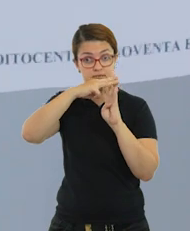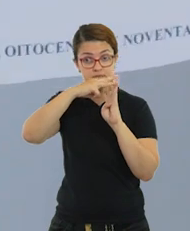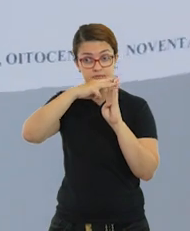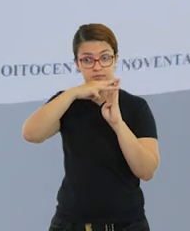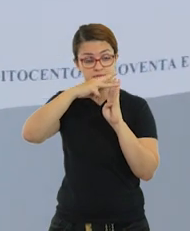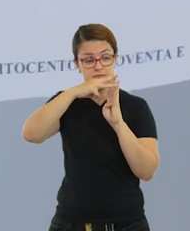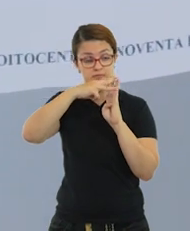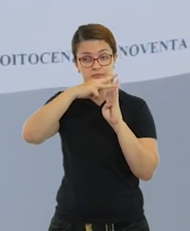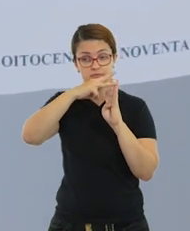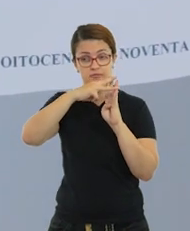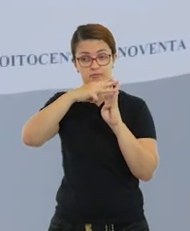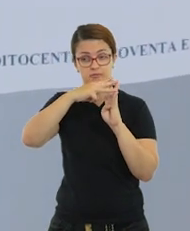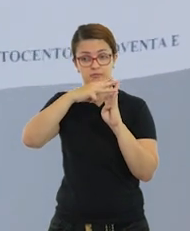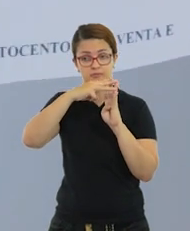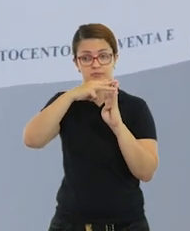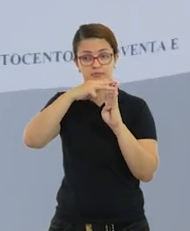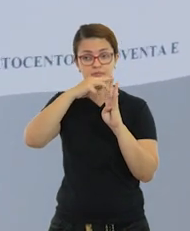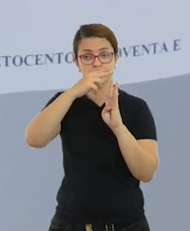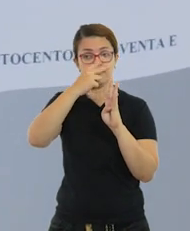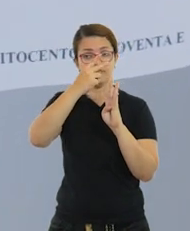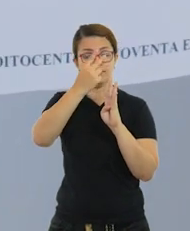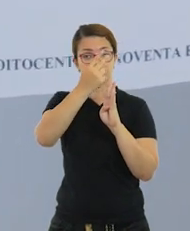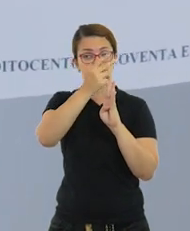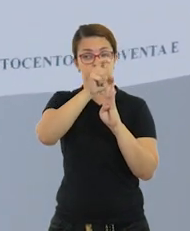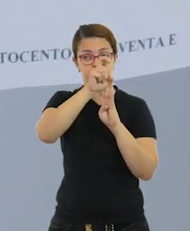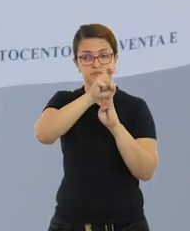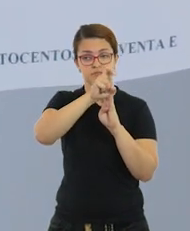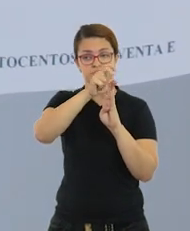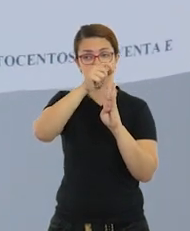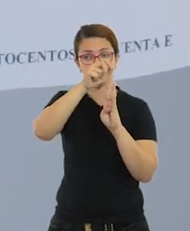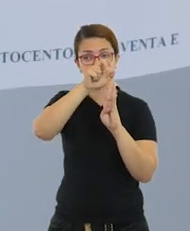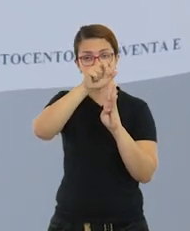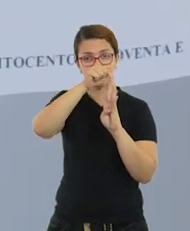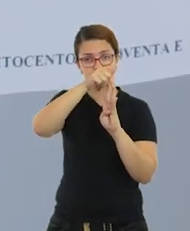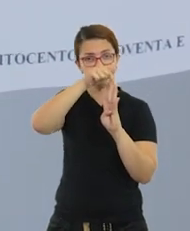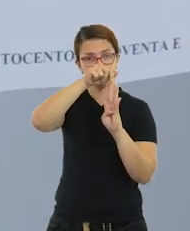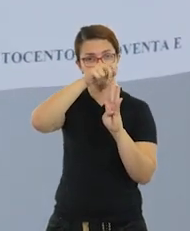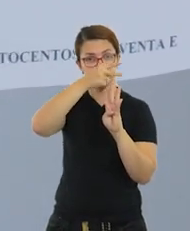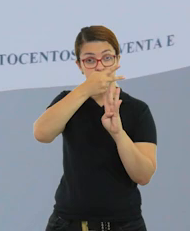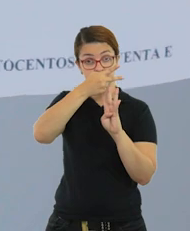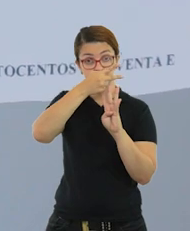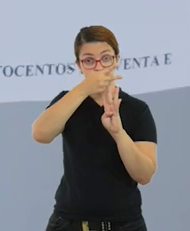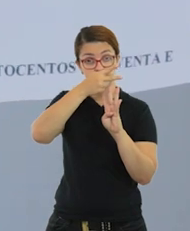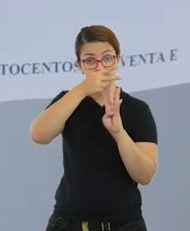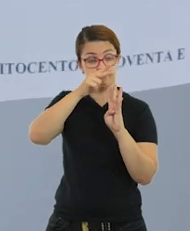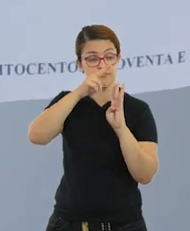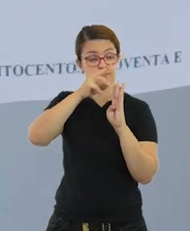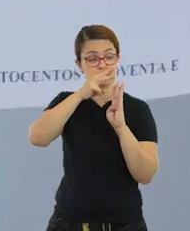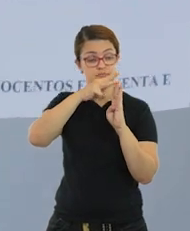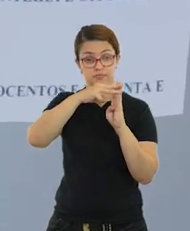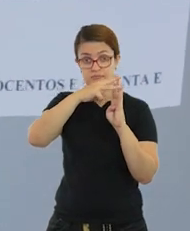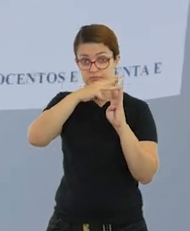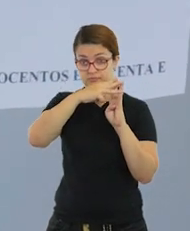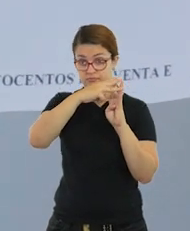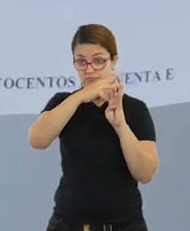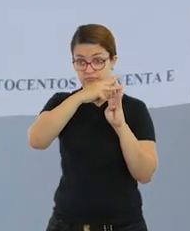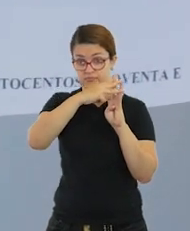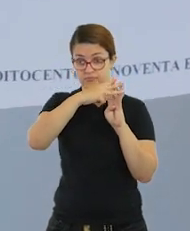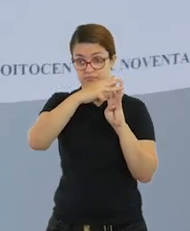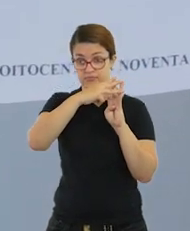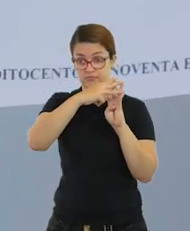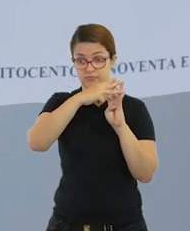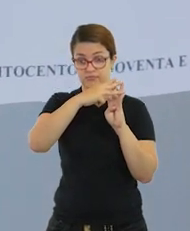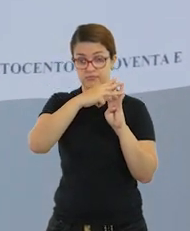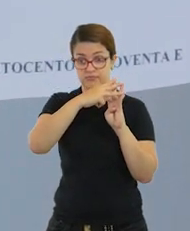simples do nosso número. Nós temos a unidade, dezena e a centena. Então nós temos 275